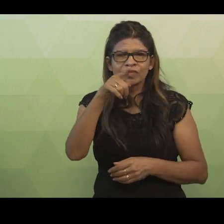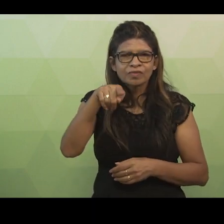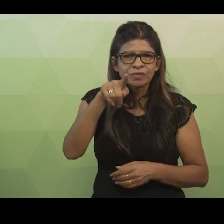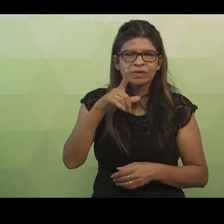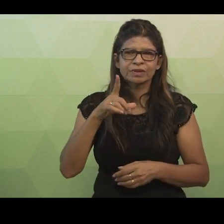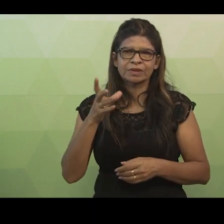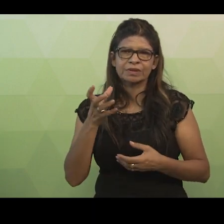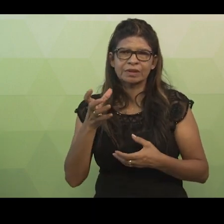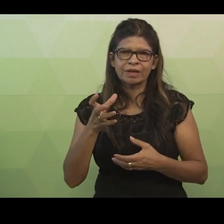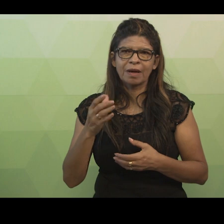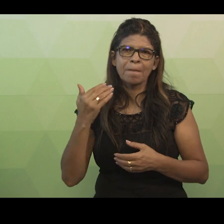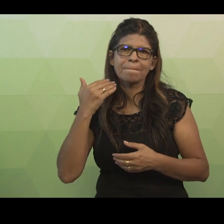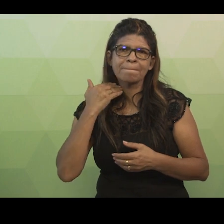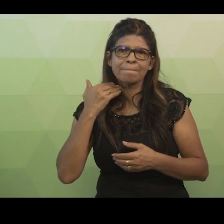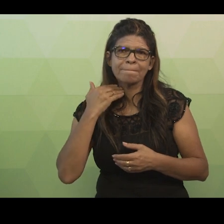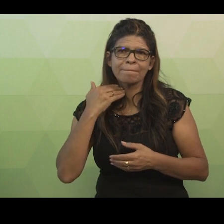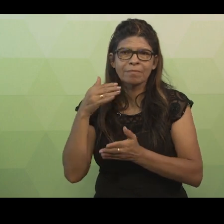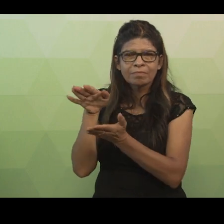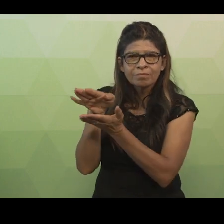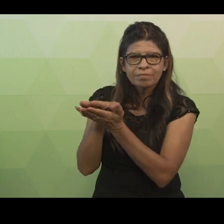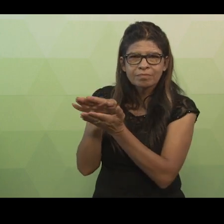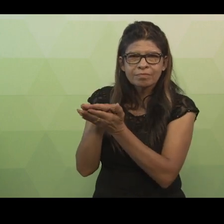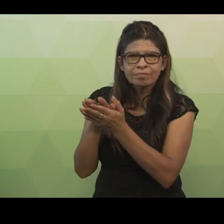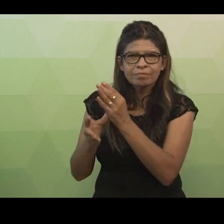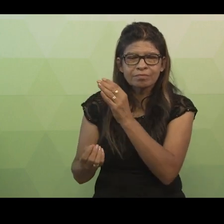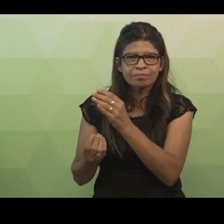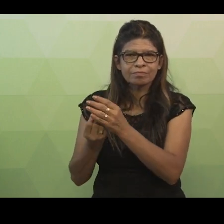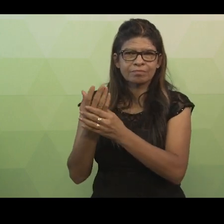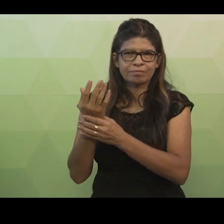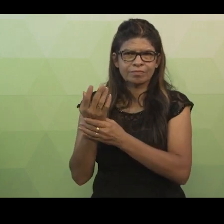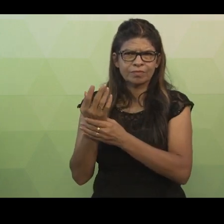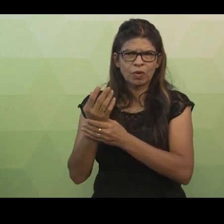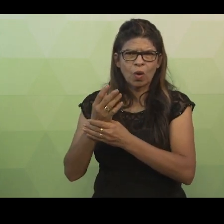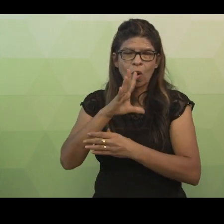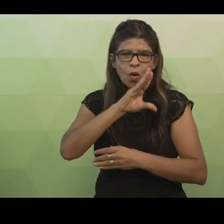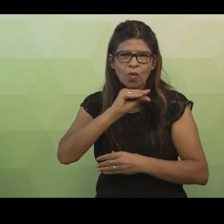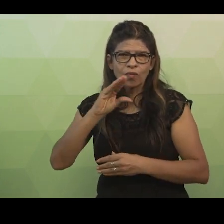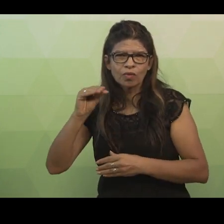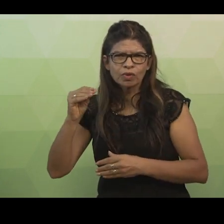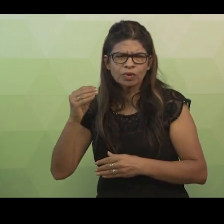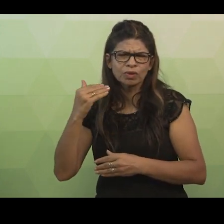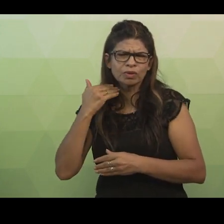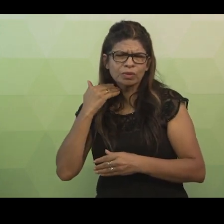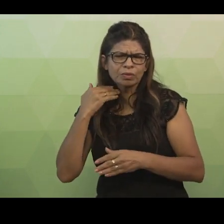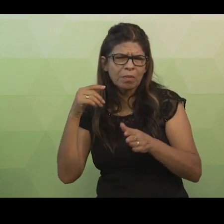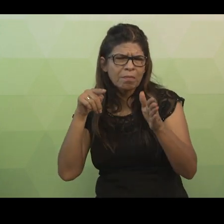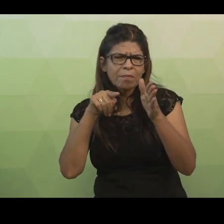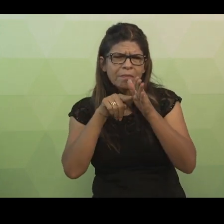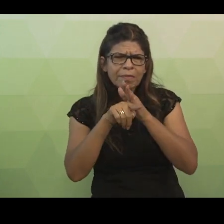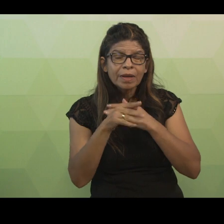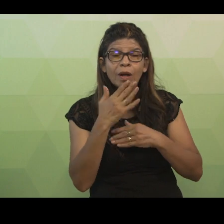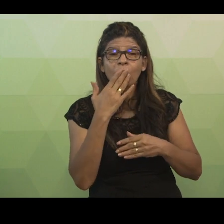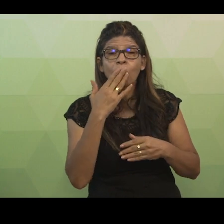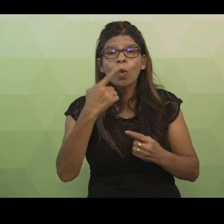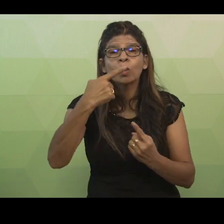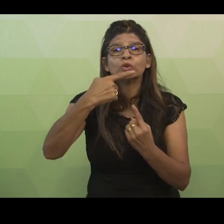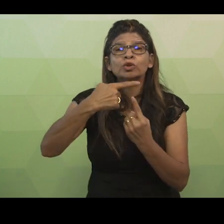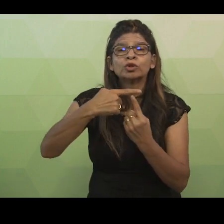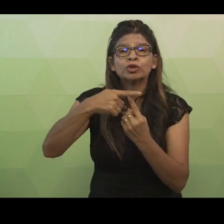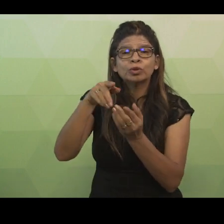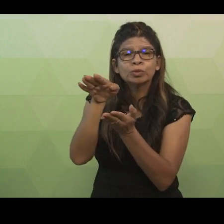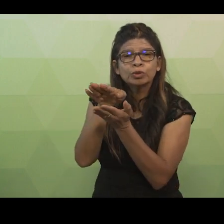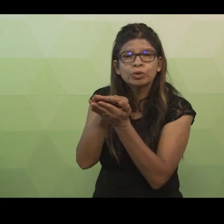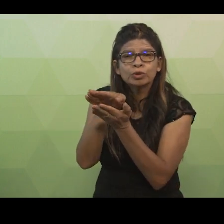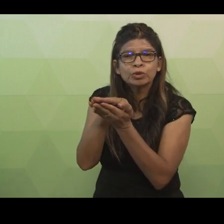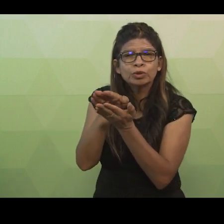casa. Uma das perguntas que o funcionário do banco irá fazer para você é qual o tipo de conta que você deseja abrir.